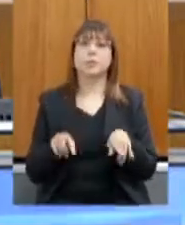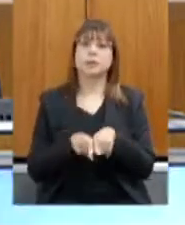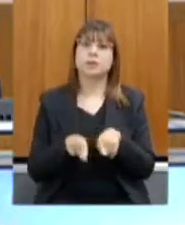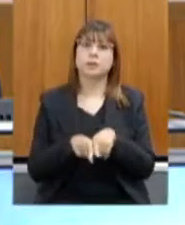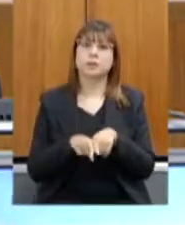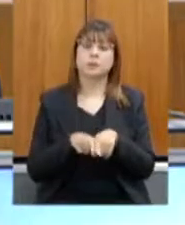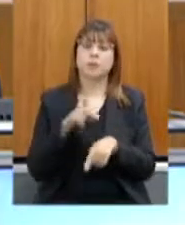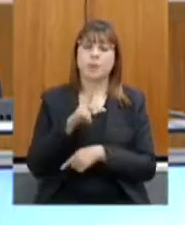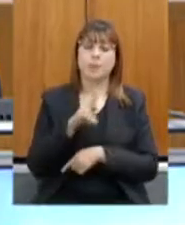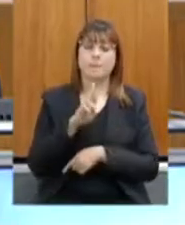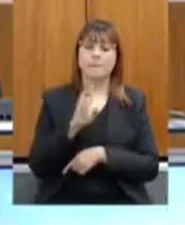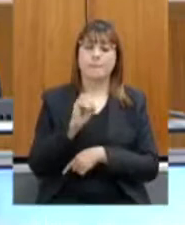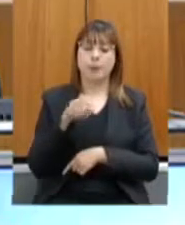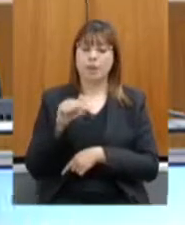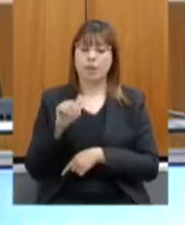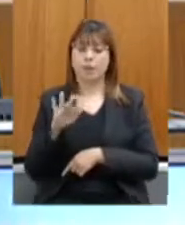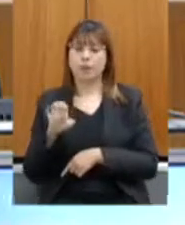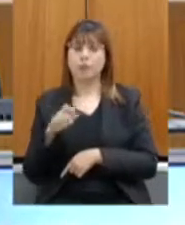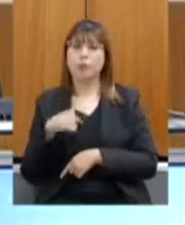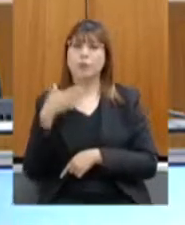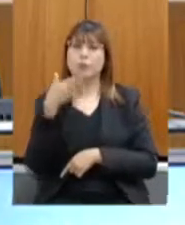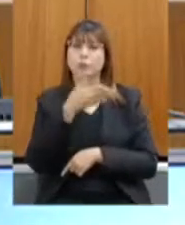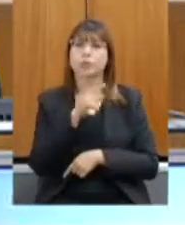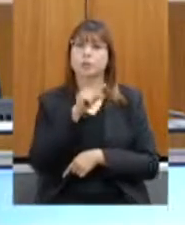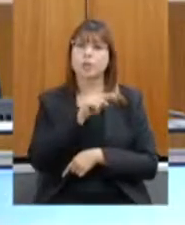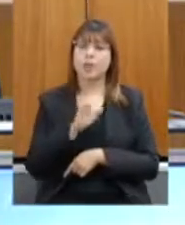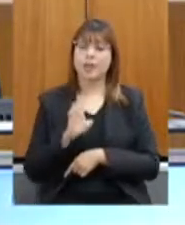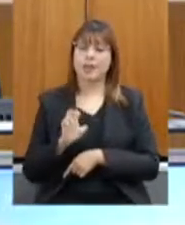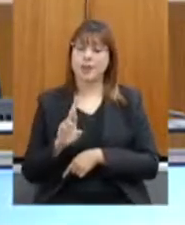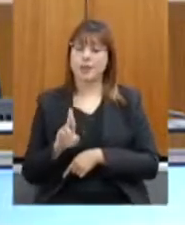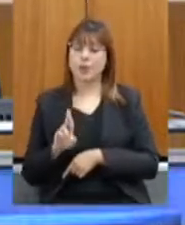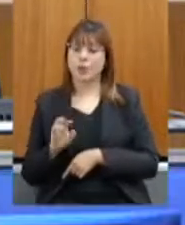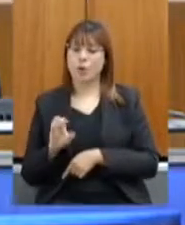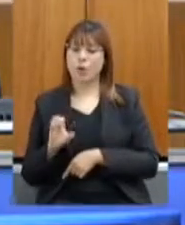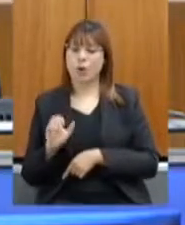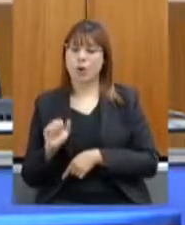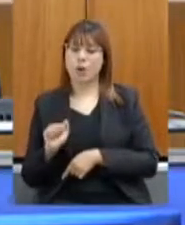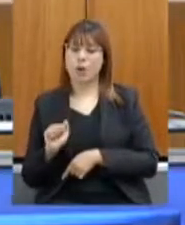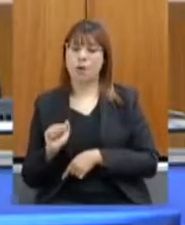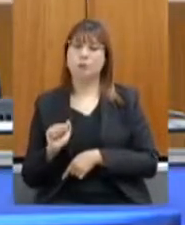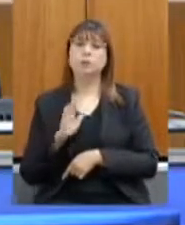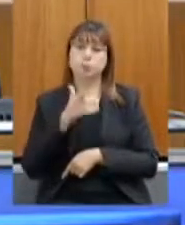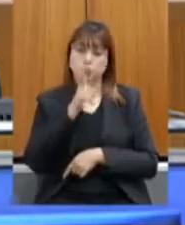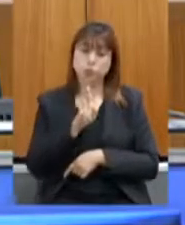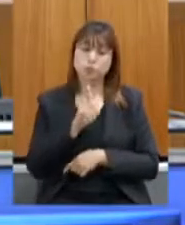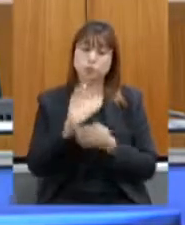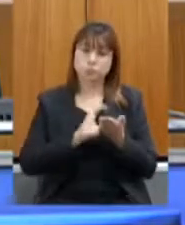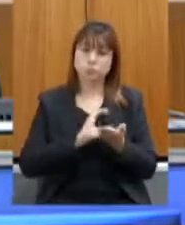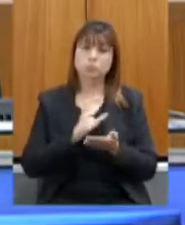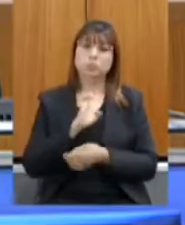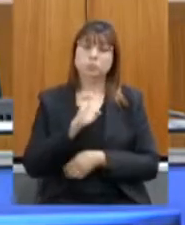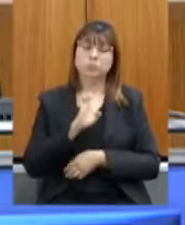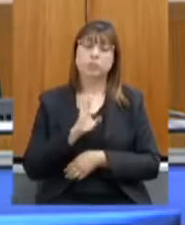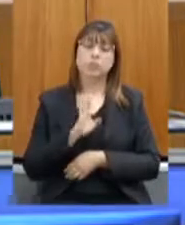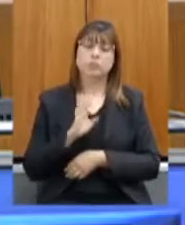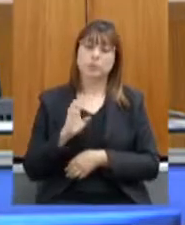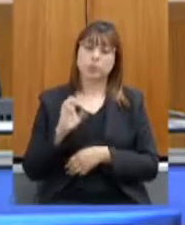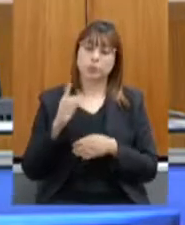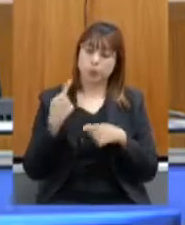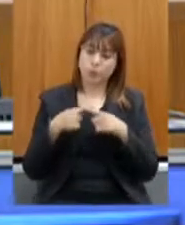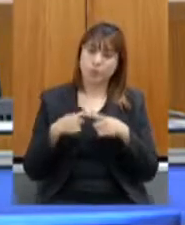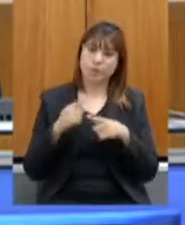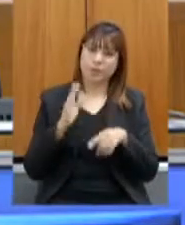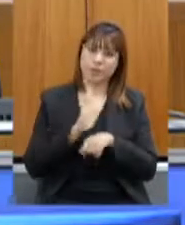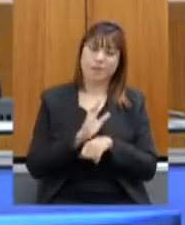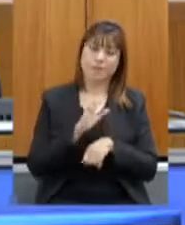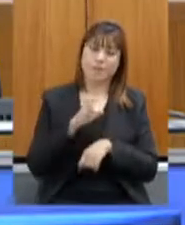PRONAF eu visitei um produtor lá em Europa que ele conseguiu o recurso do PRONAF com assistência técnica da EMATER construiu uma